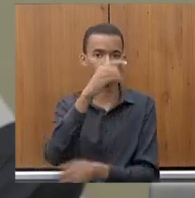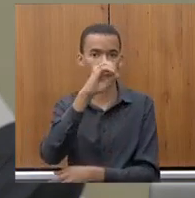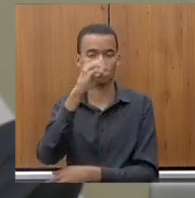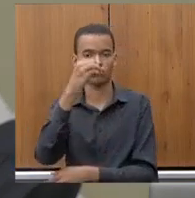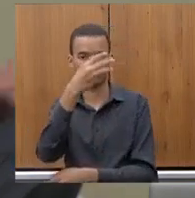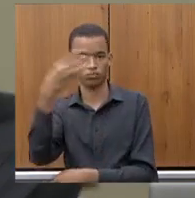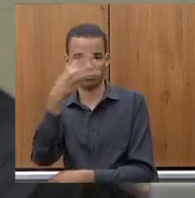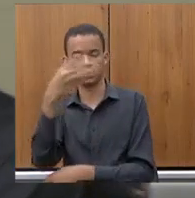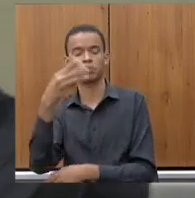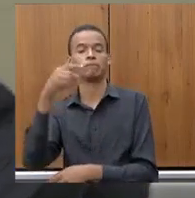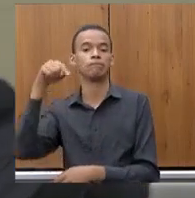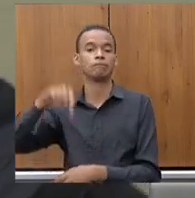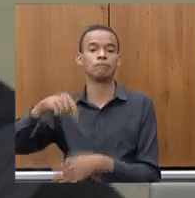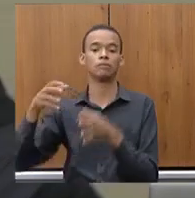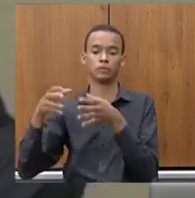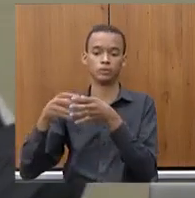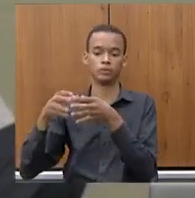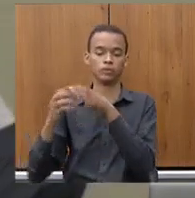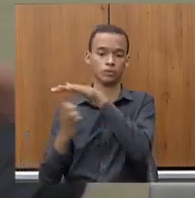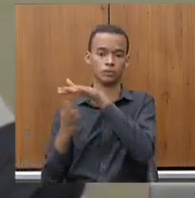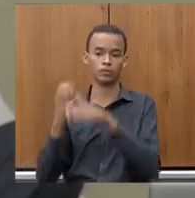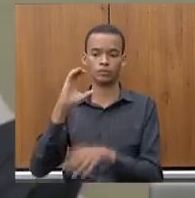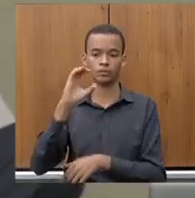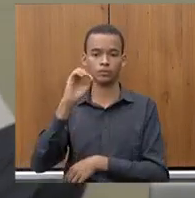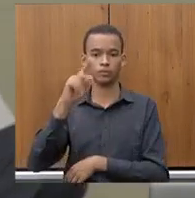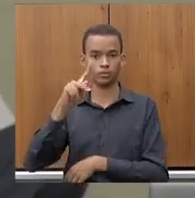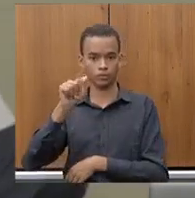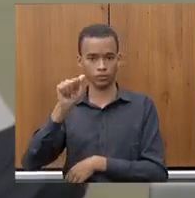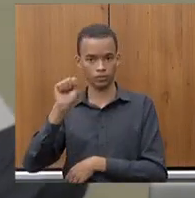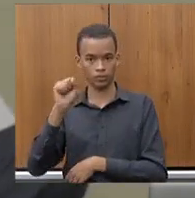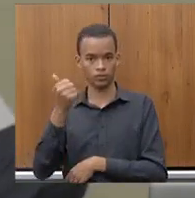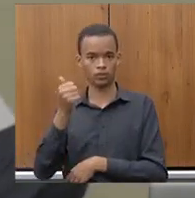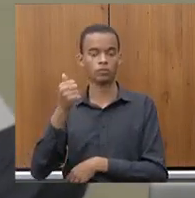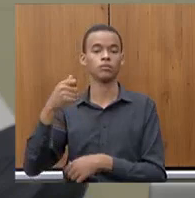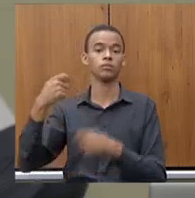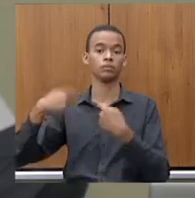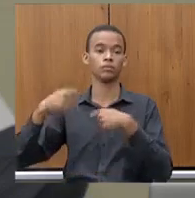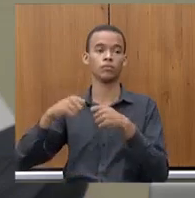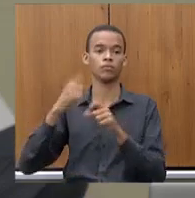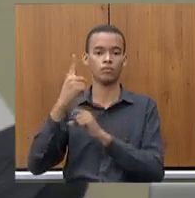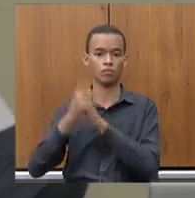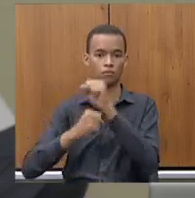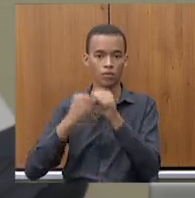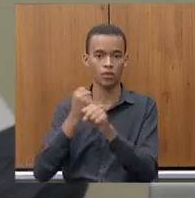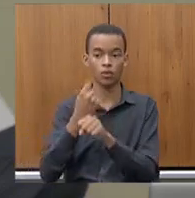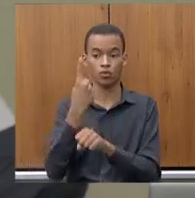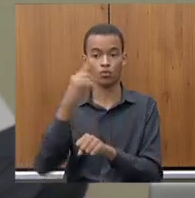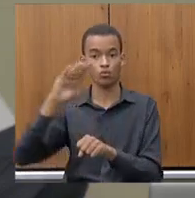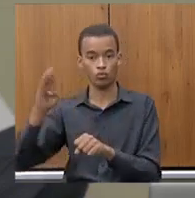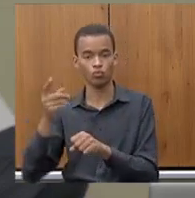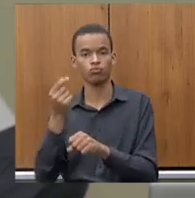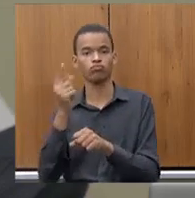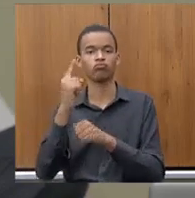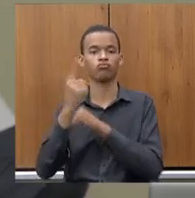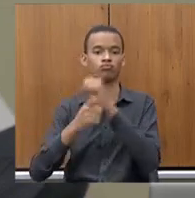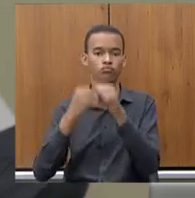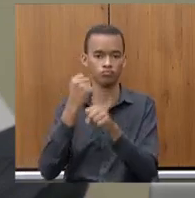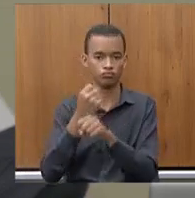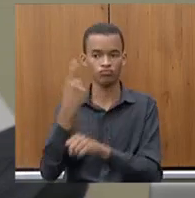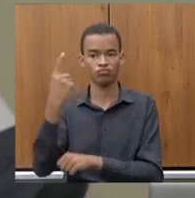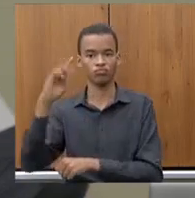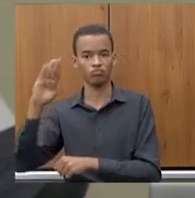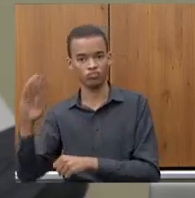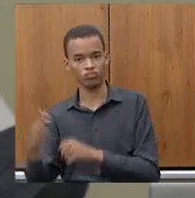precisará executar mais de um bilhão de reais por ano para conseguir universalizar